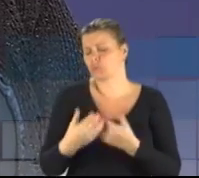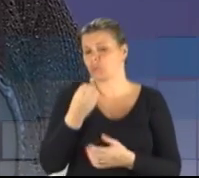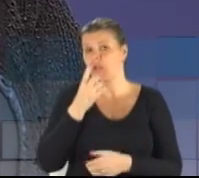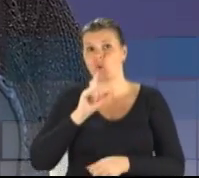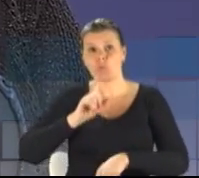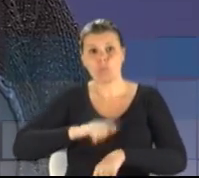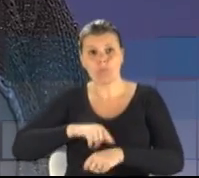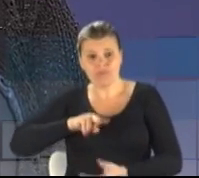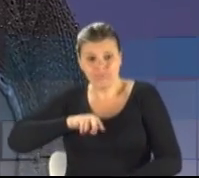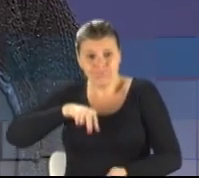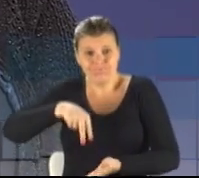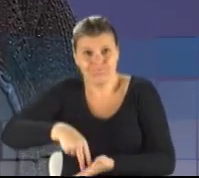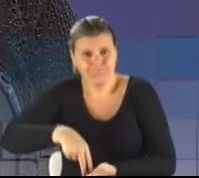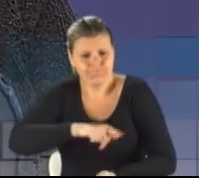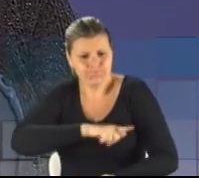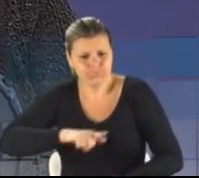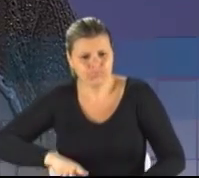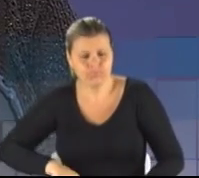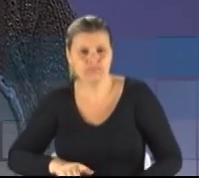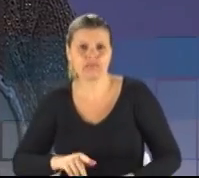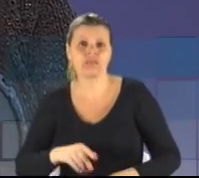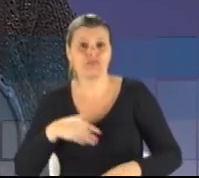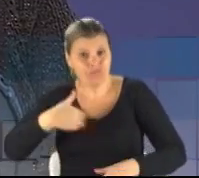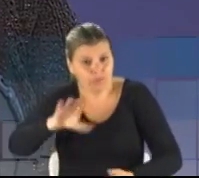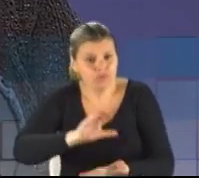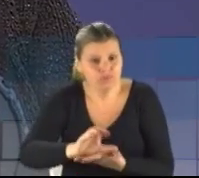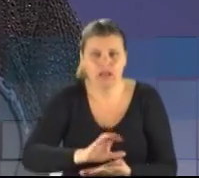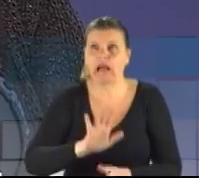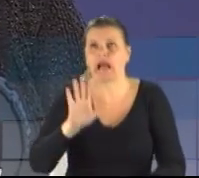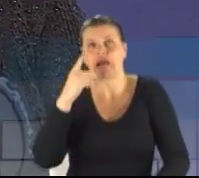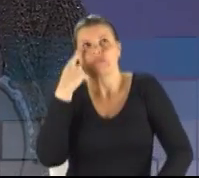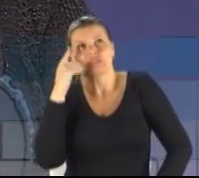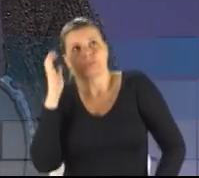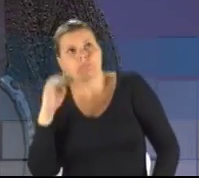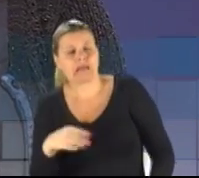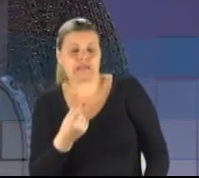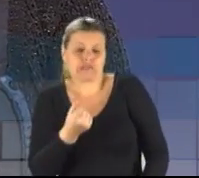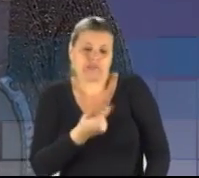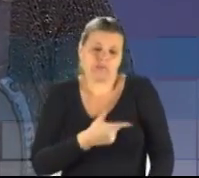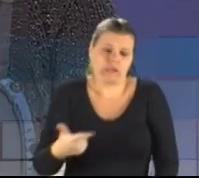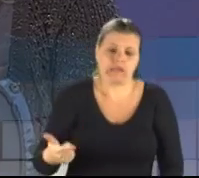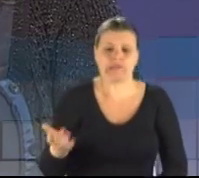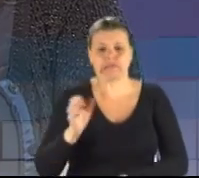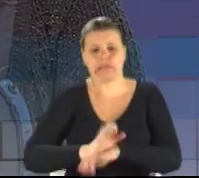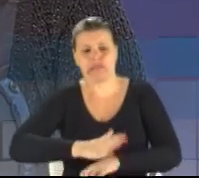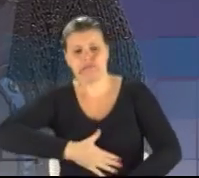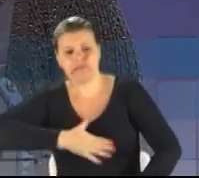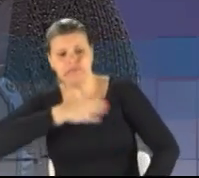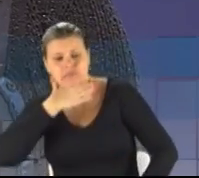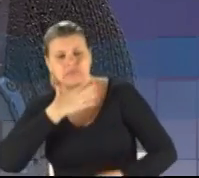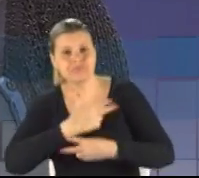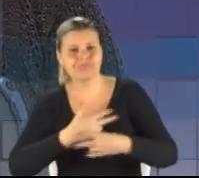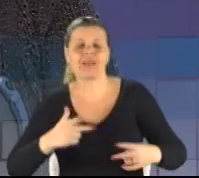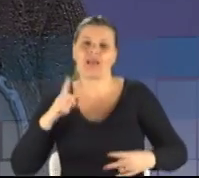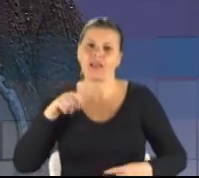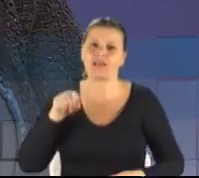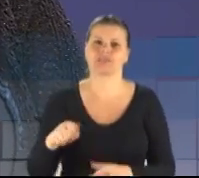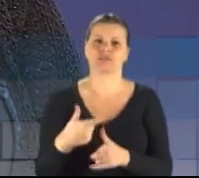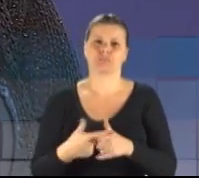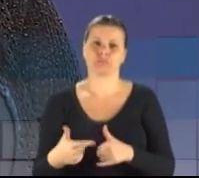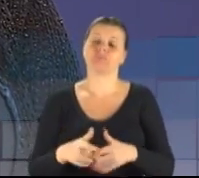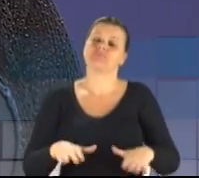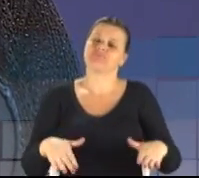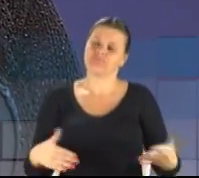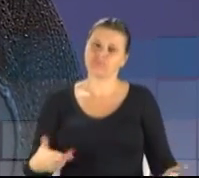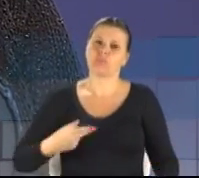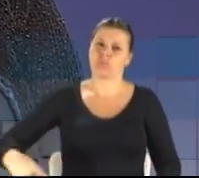vamos investir em educação, veja bem, não temos dinheiro, veja bem, pegamos o Estado quebrado. Esse é o grande problema. Eu acho que o povo tem que